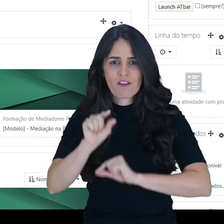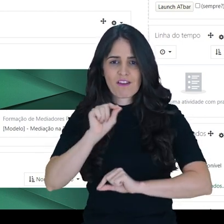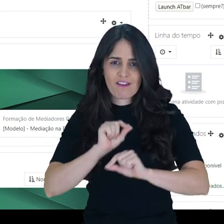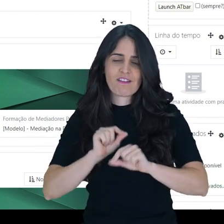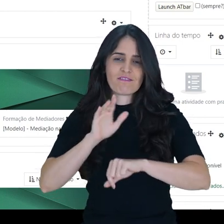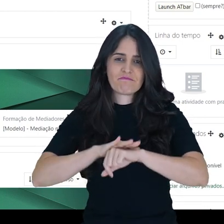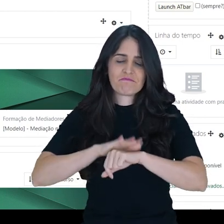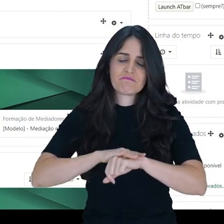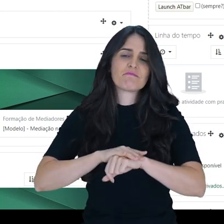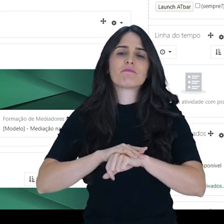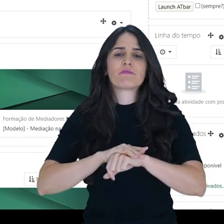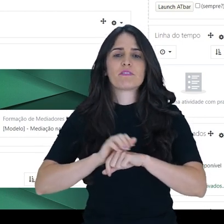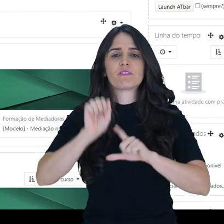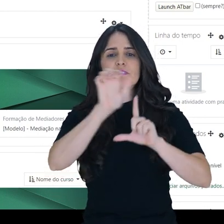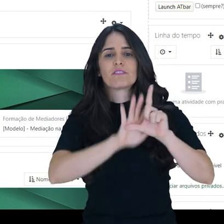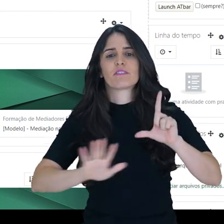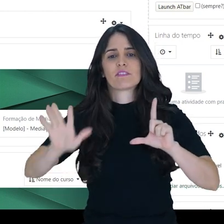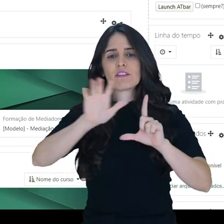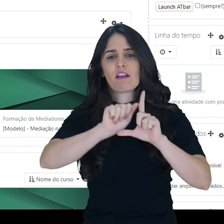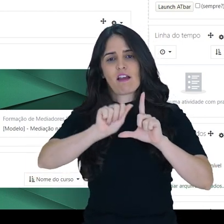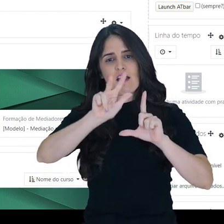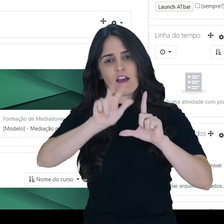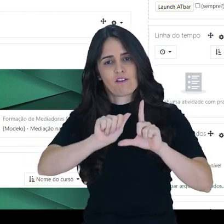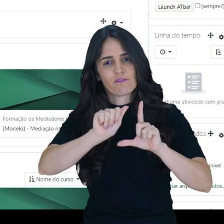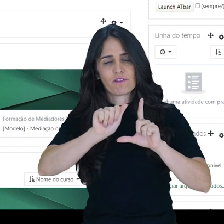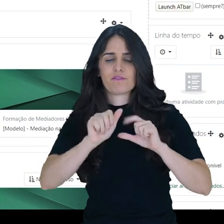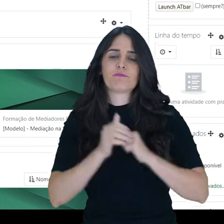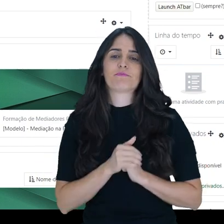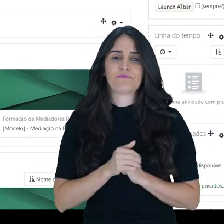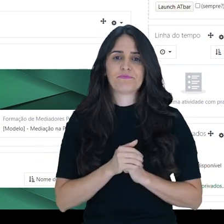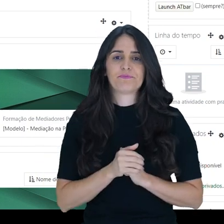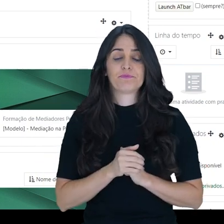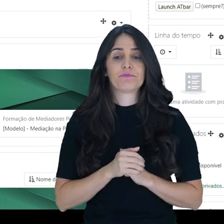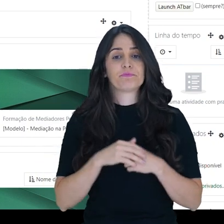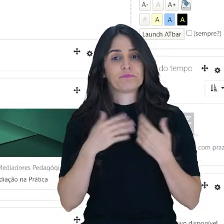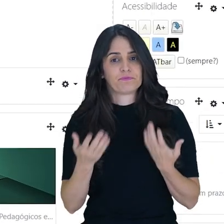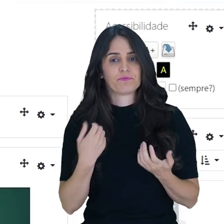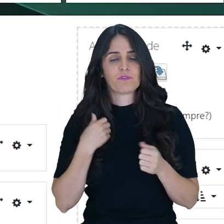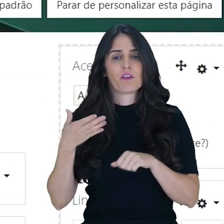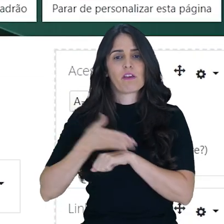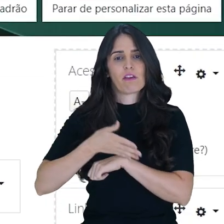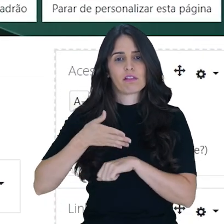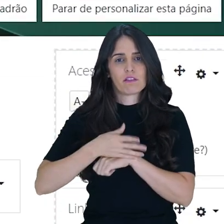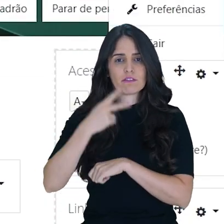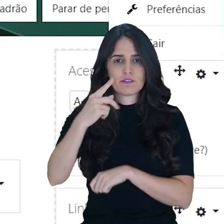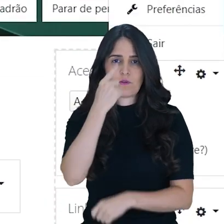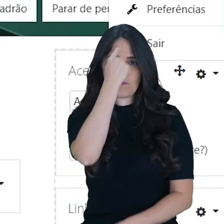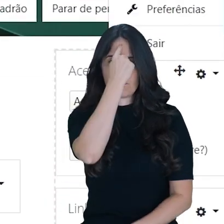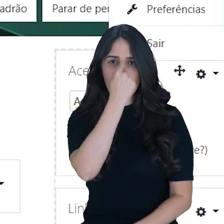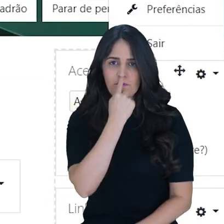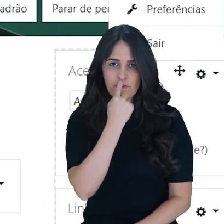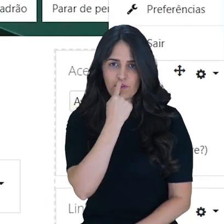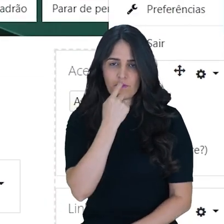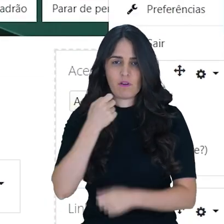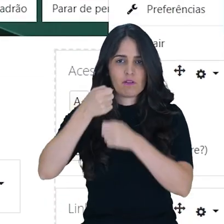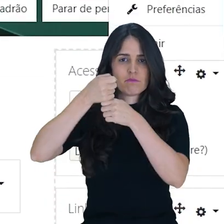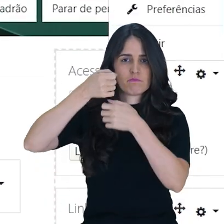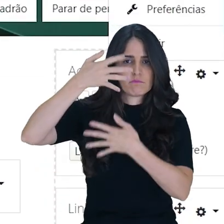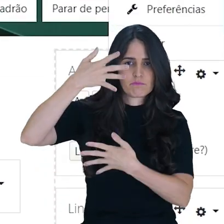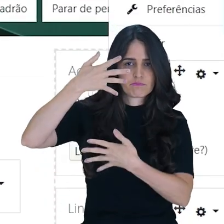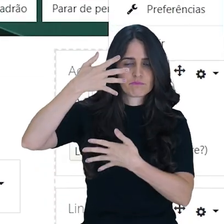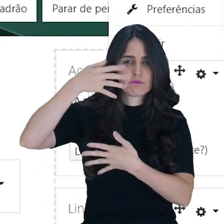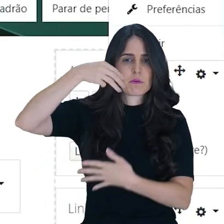preferências nessa versão do ambiente virtual. Então vamos lá, primeiramente vá até o menu do seu perfil